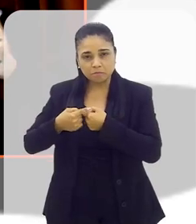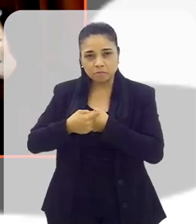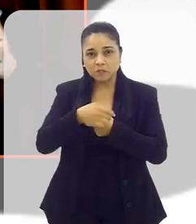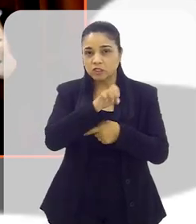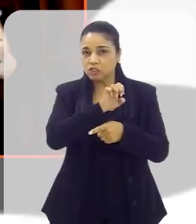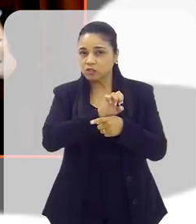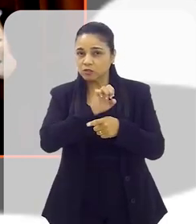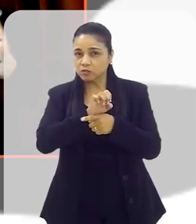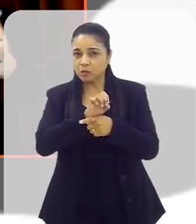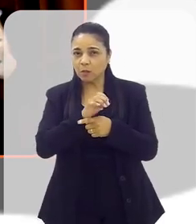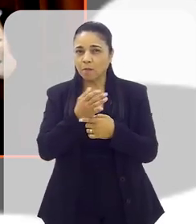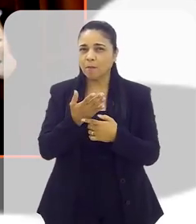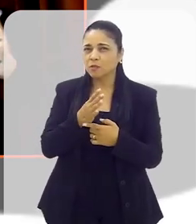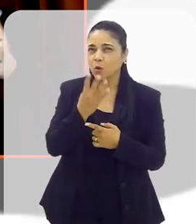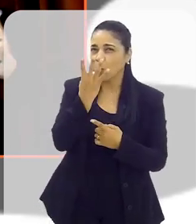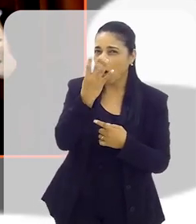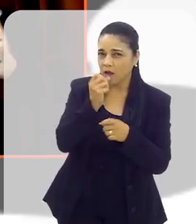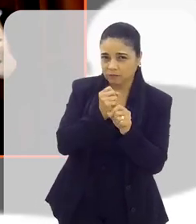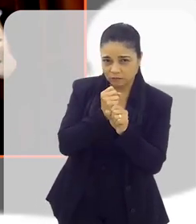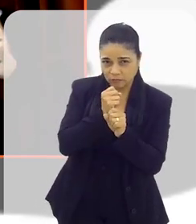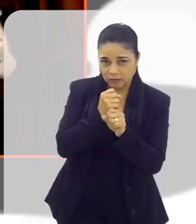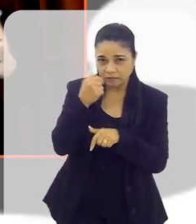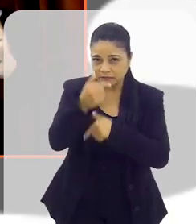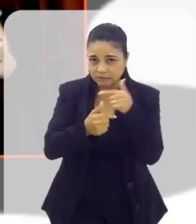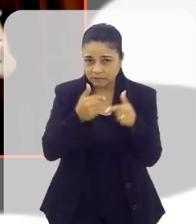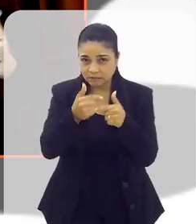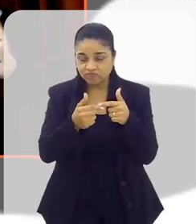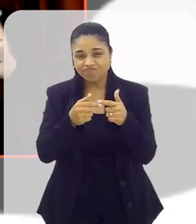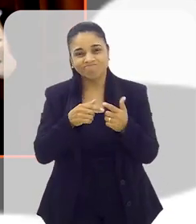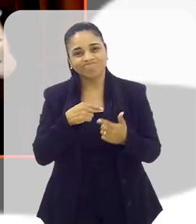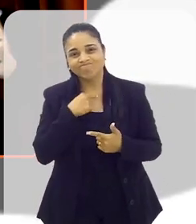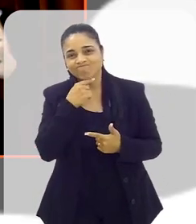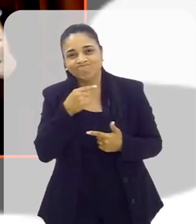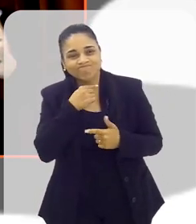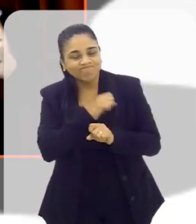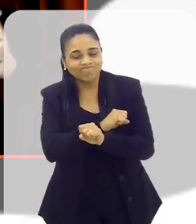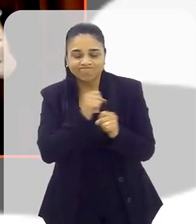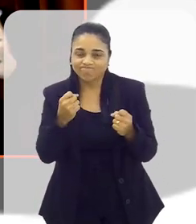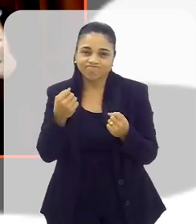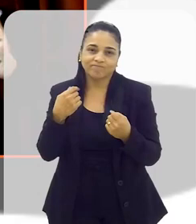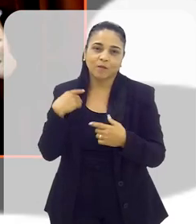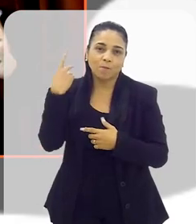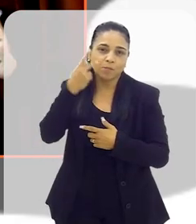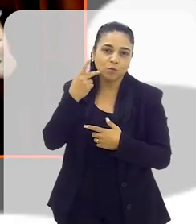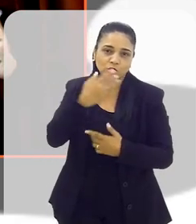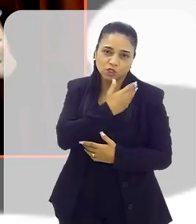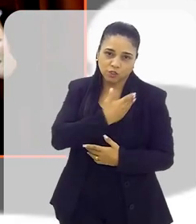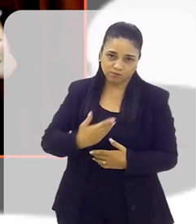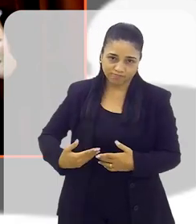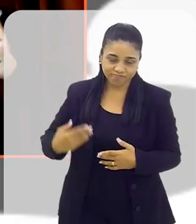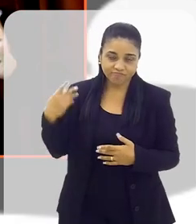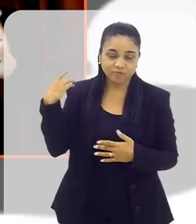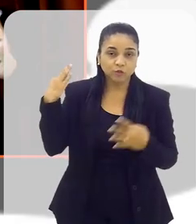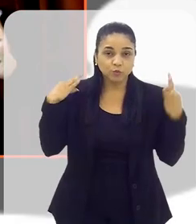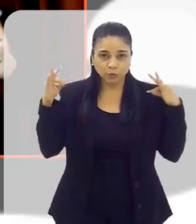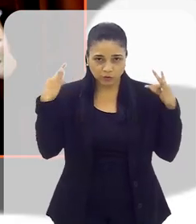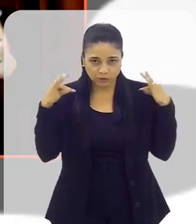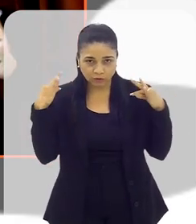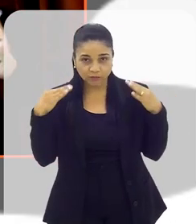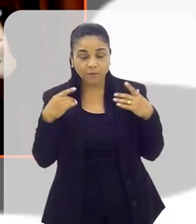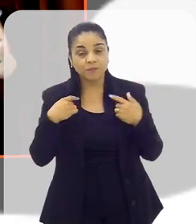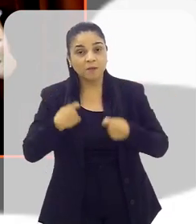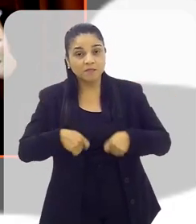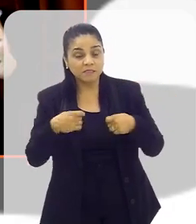municipais, ou estaduais, fica em média quatro anos, o que não é suficiente para uma política de turismo. Então, o a gente precisa, nesse